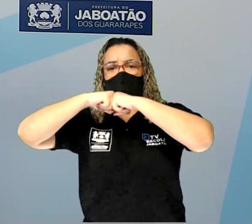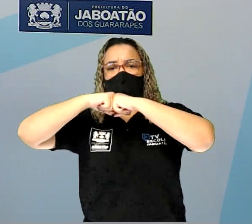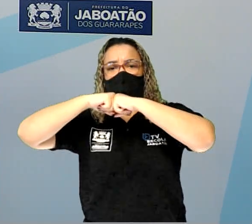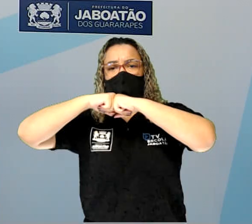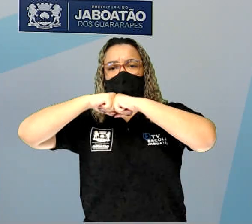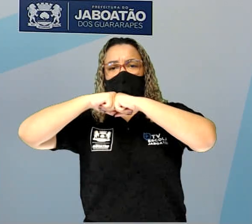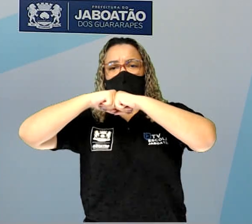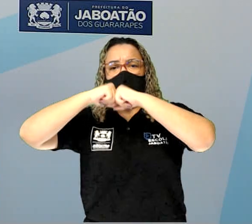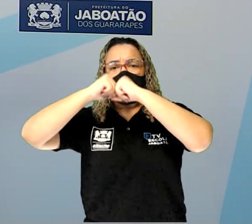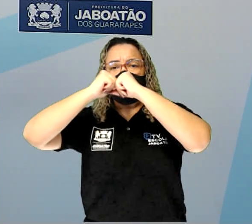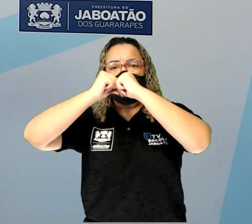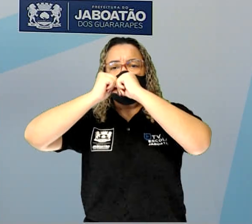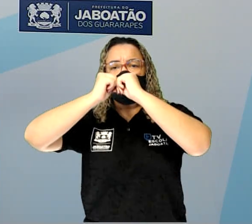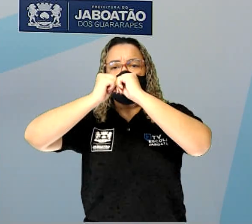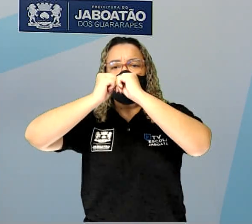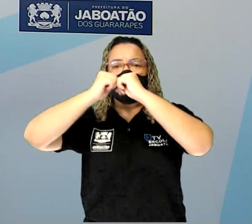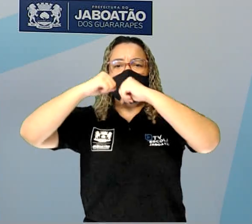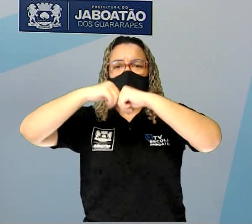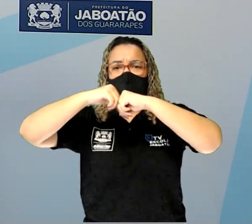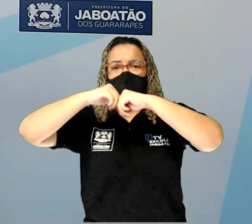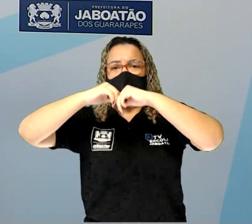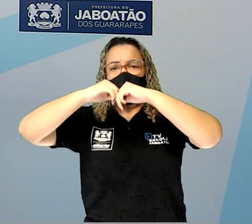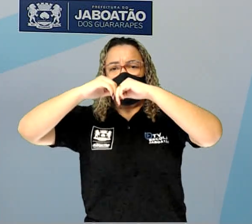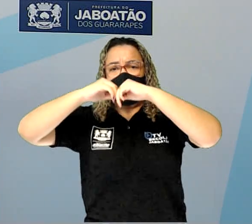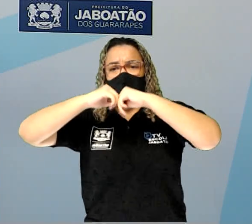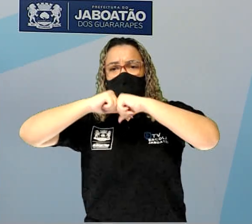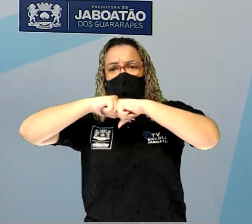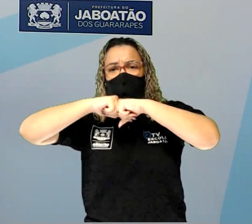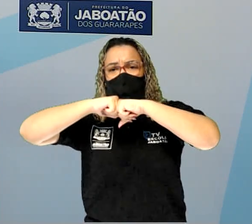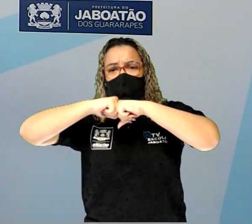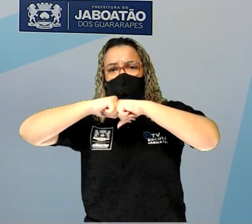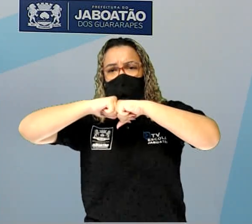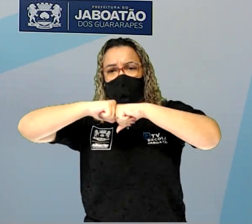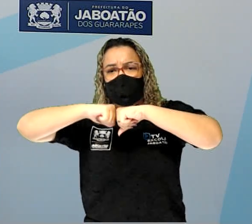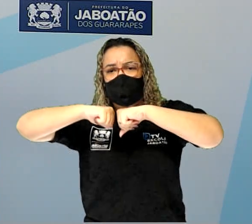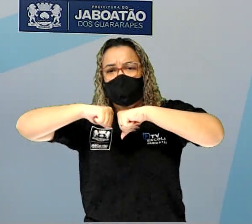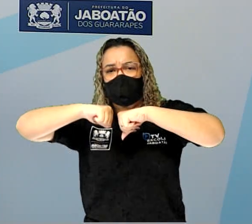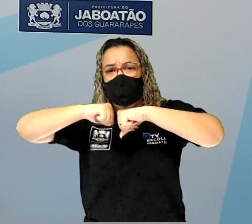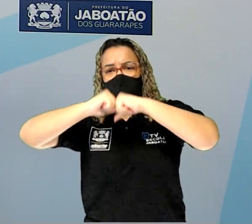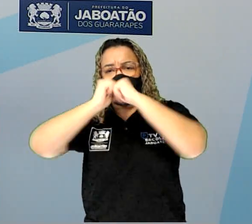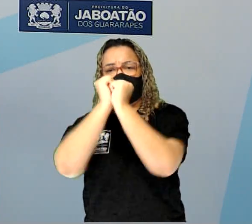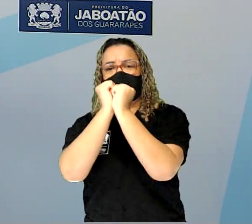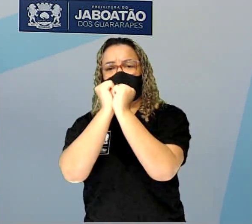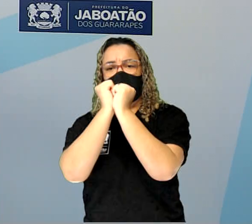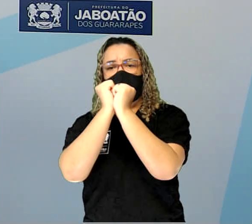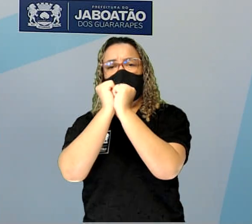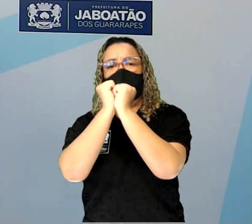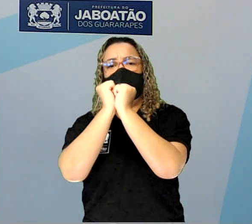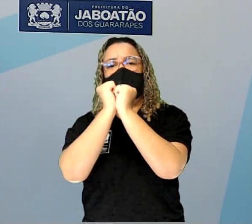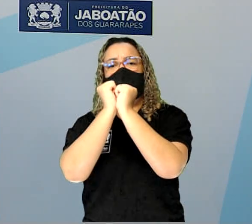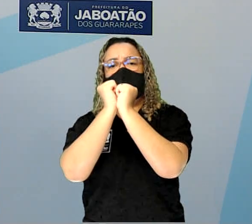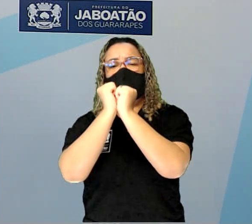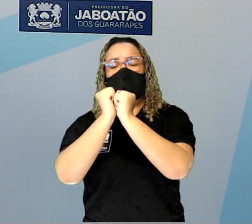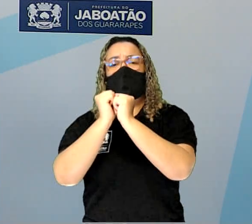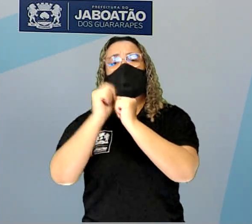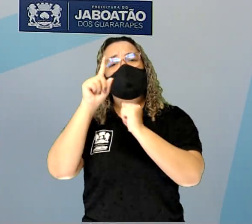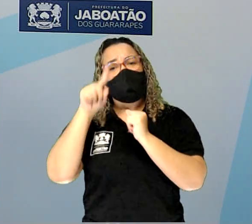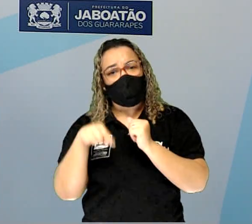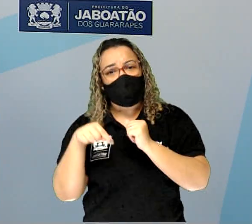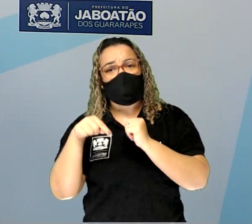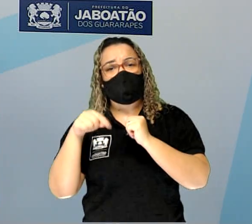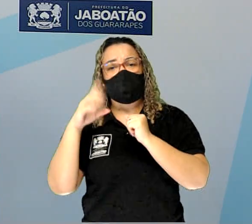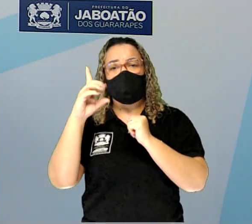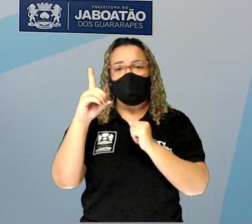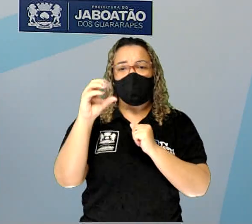ocorre o choque de placa, a Terra tem a capacidade, em alguns lugares, do relevo de dobrar. E o que são esses dobramentos? Os